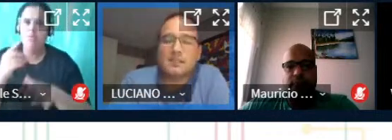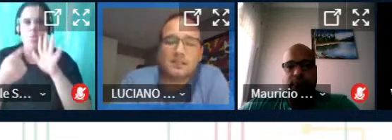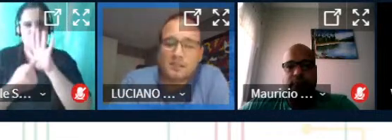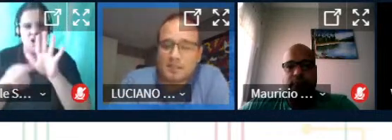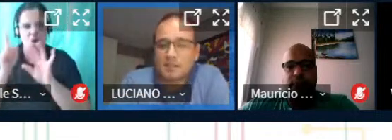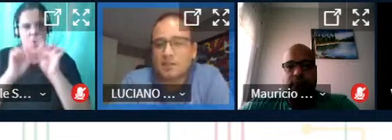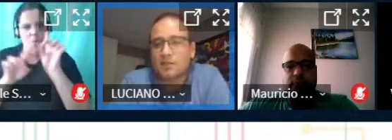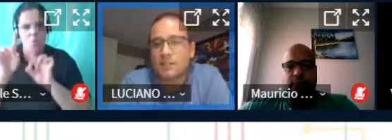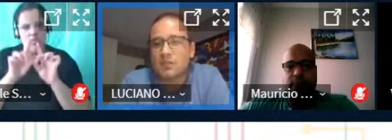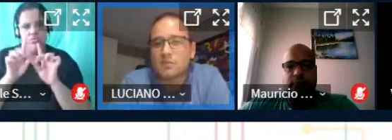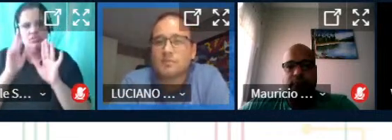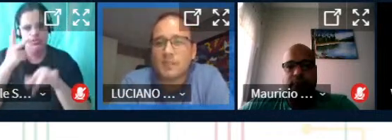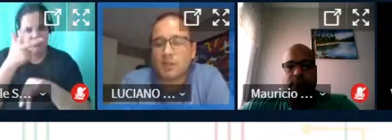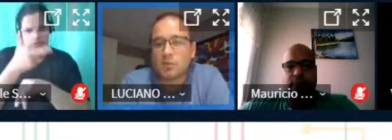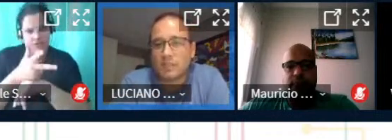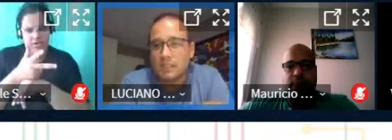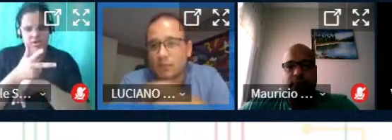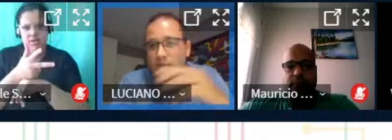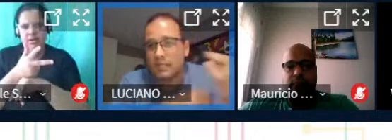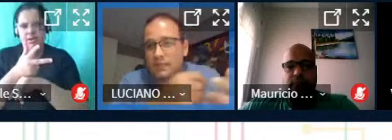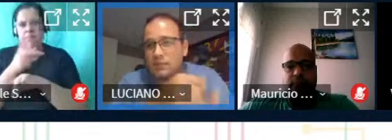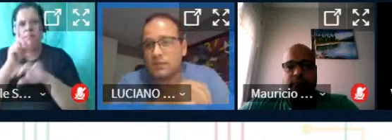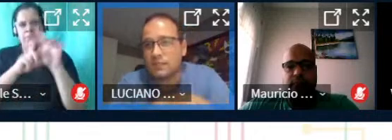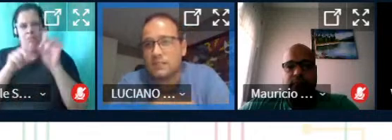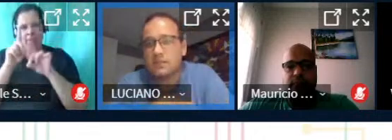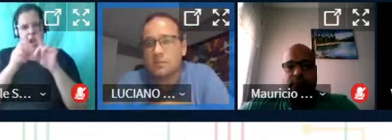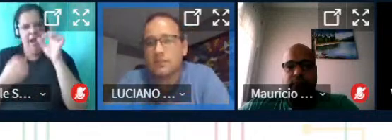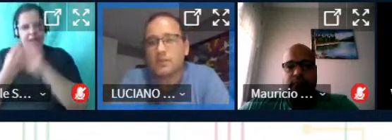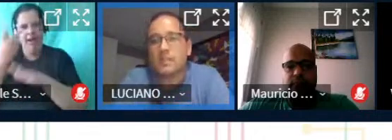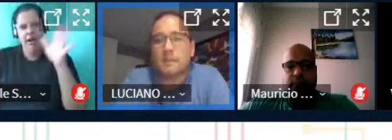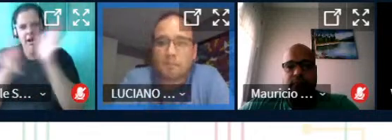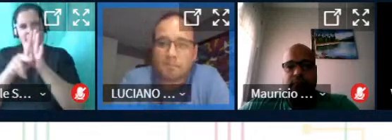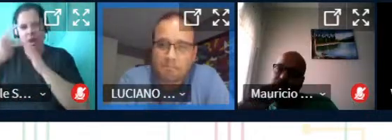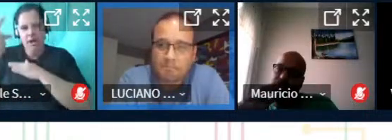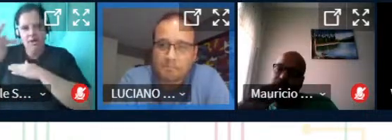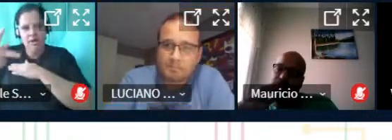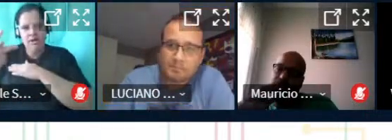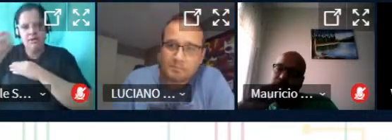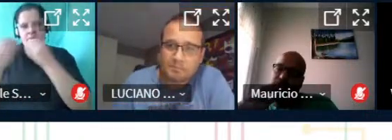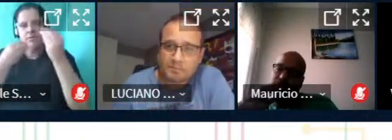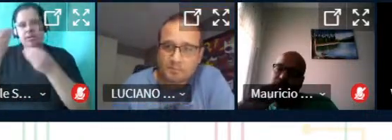ali no vídeo algum deles foi criação de vocês como é que foi